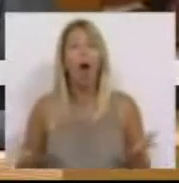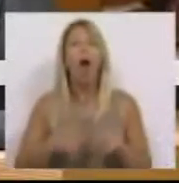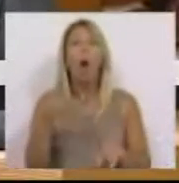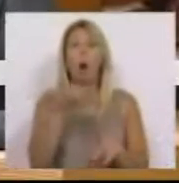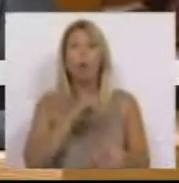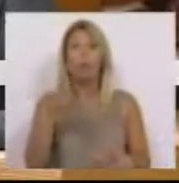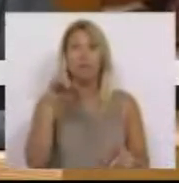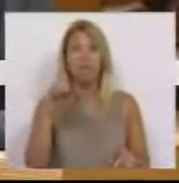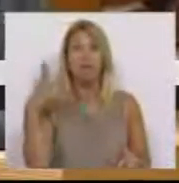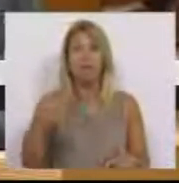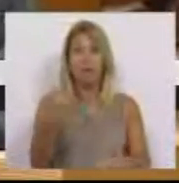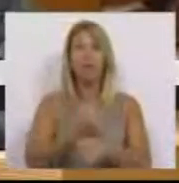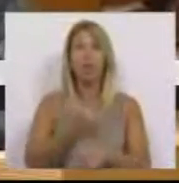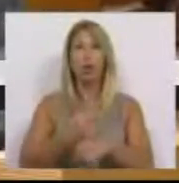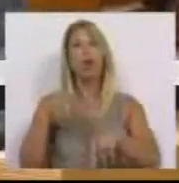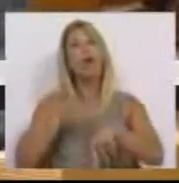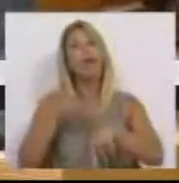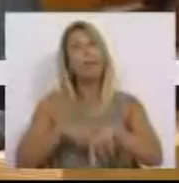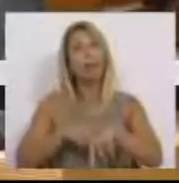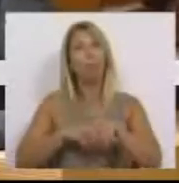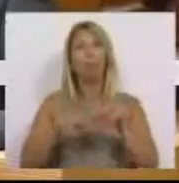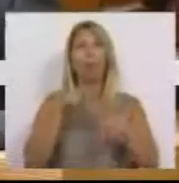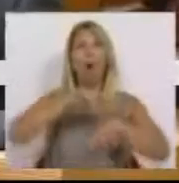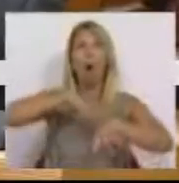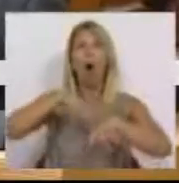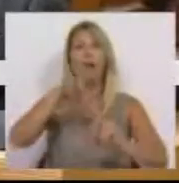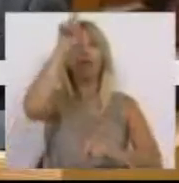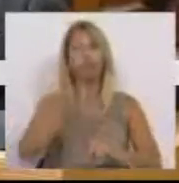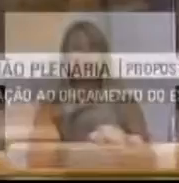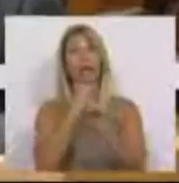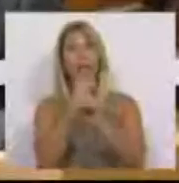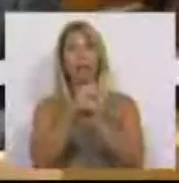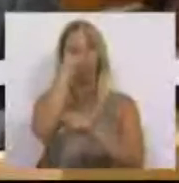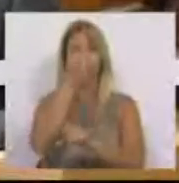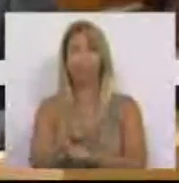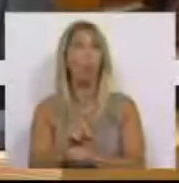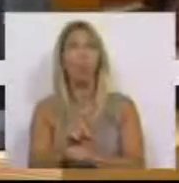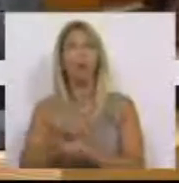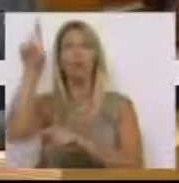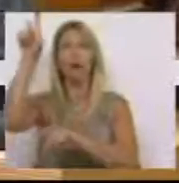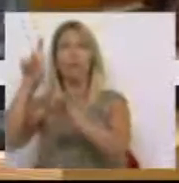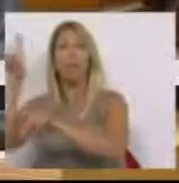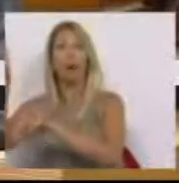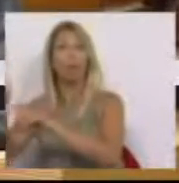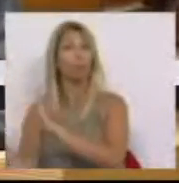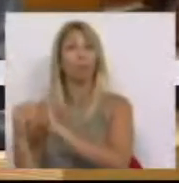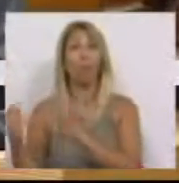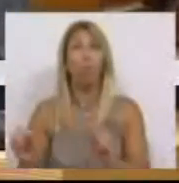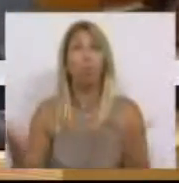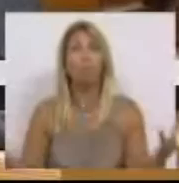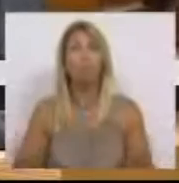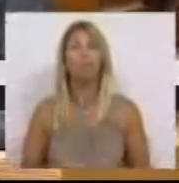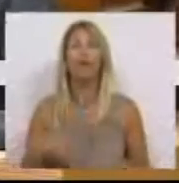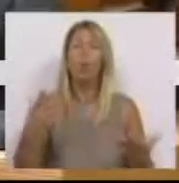completo, são obrigados a trabalhar a tempo parcial. Os 540 mil trabalhadores, que se cegava de poupar